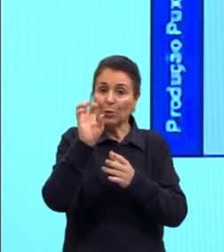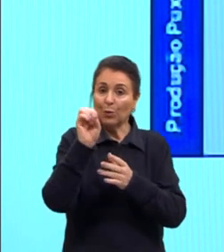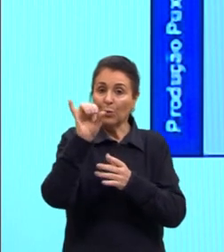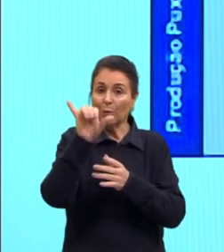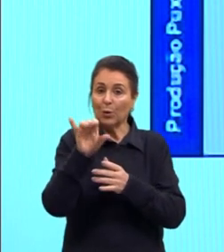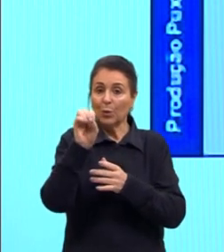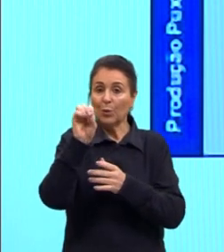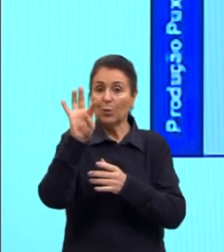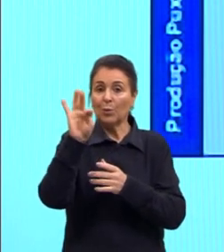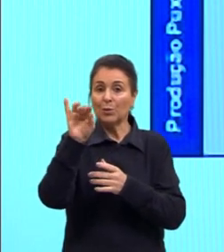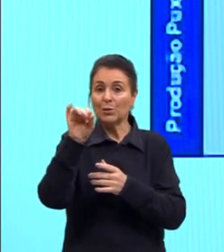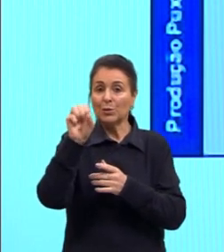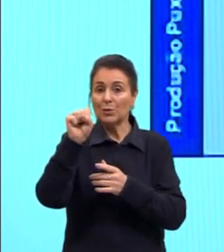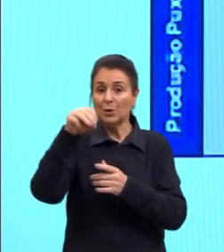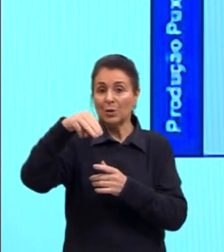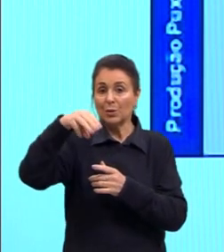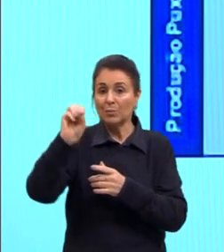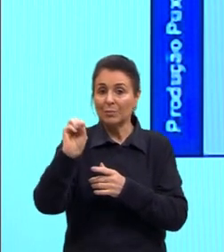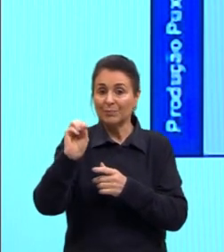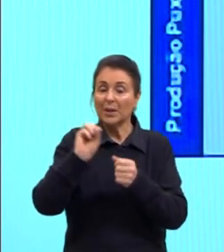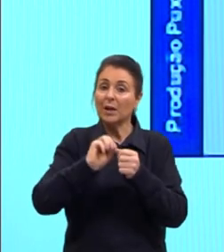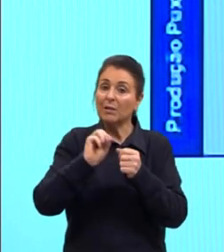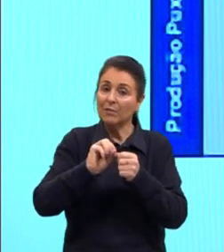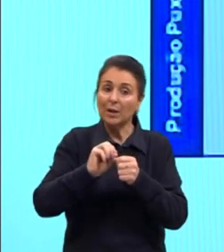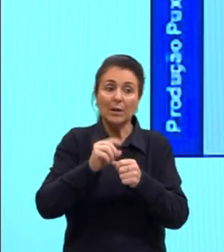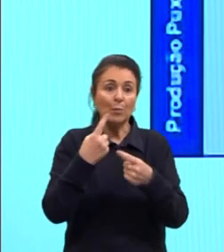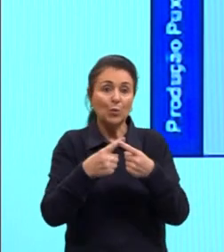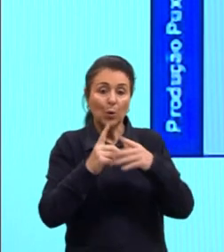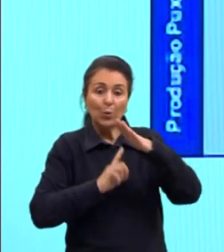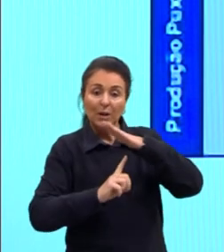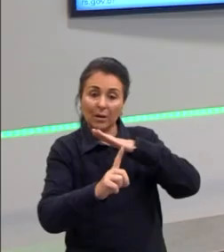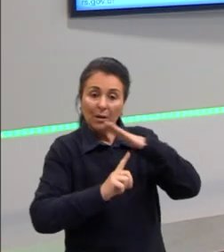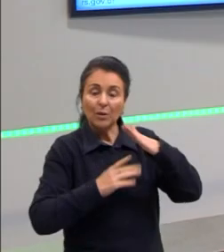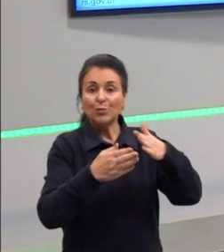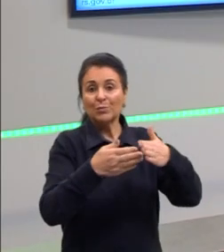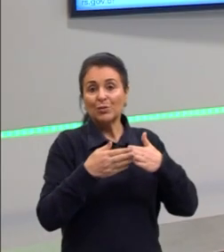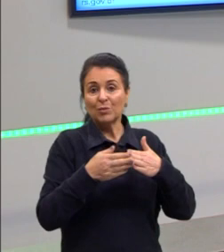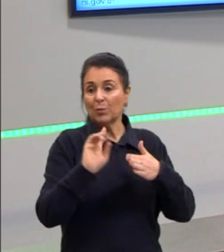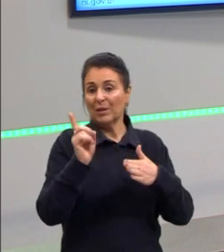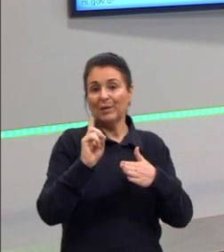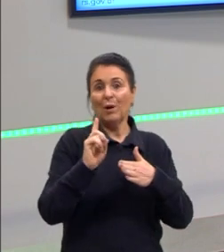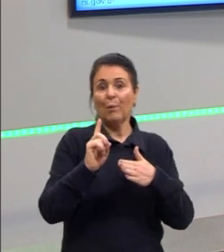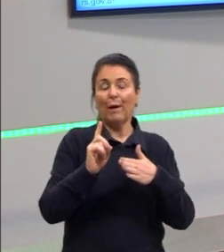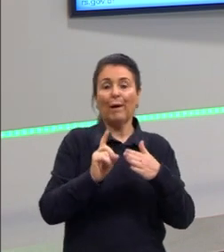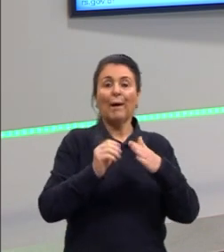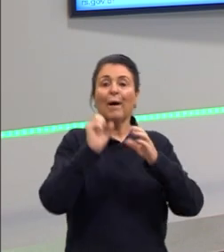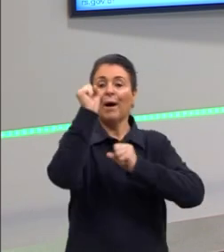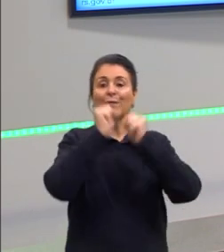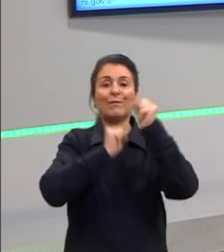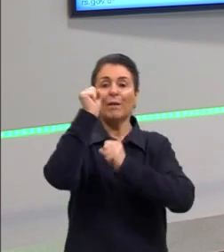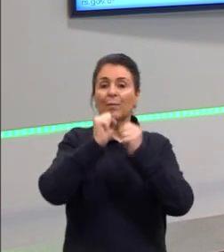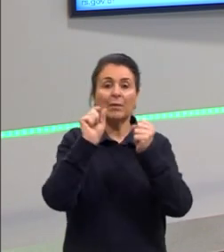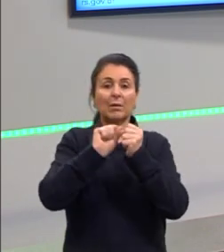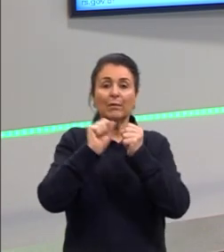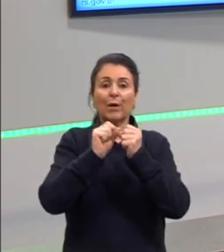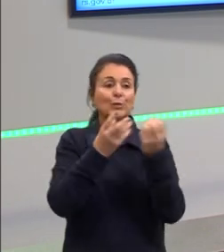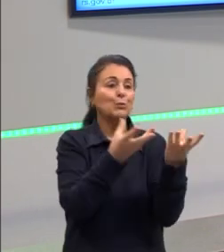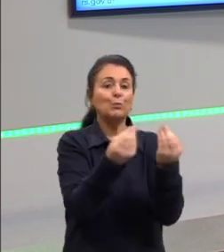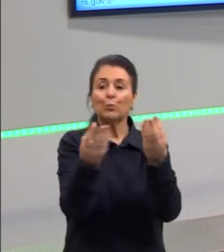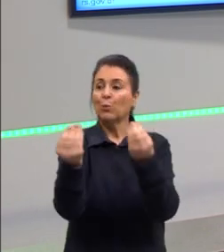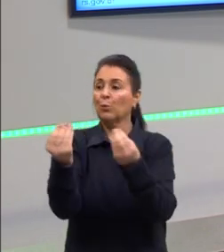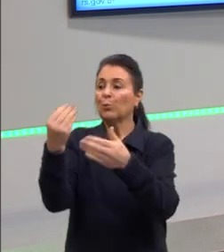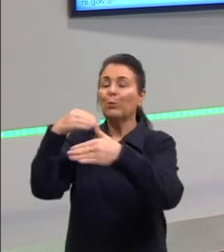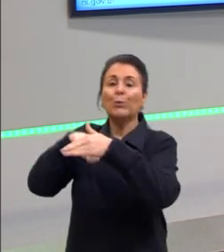produção vai ser feita conforme essa demanda do cliente, não mais a demanda da fábrica, tá? Lembra?